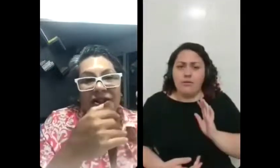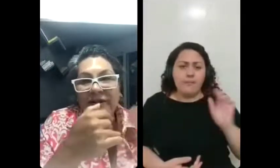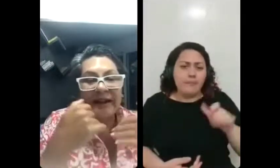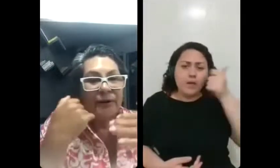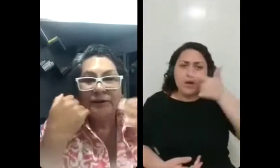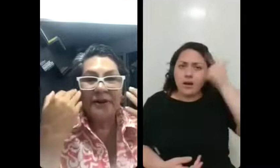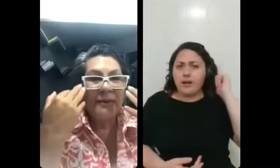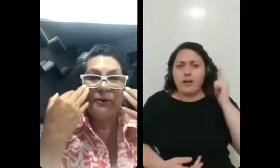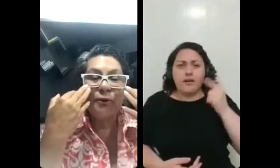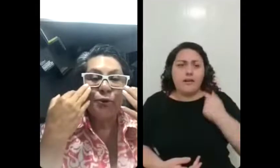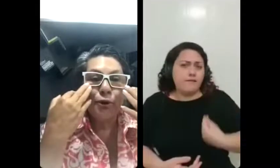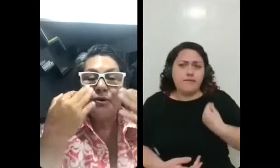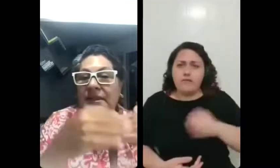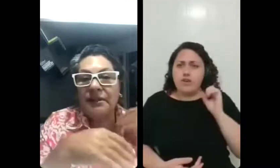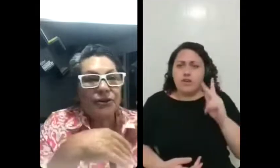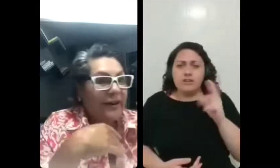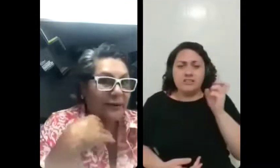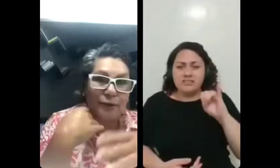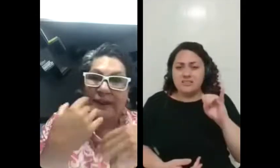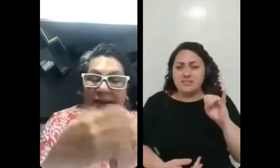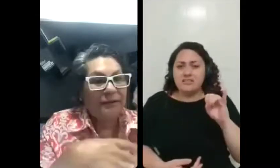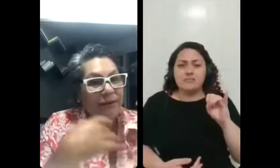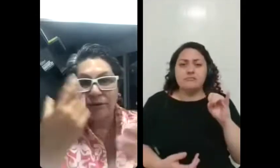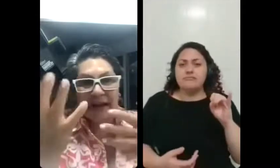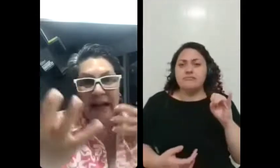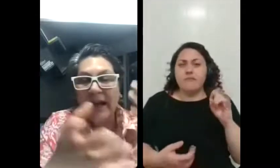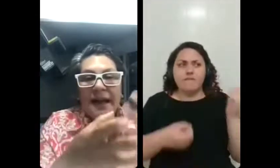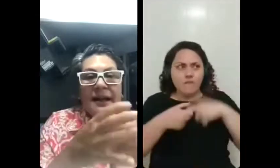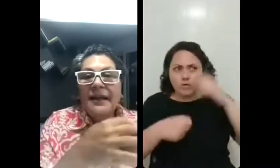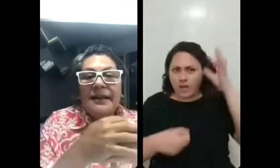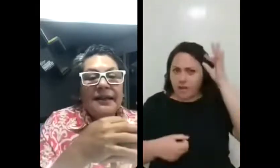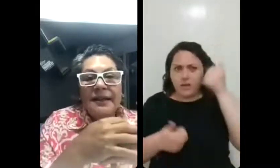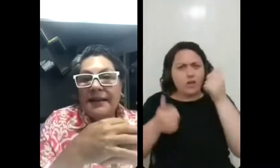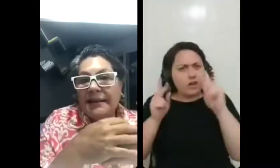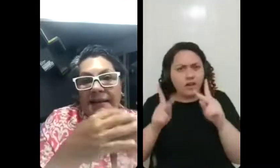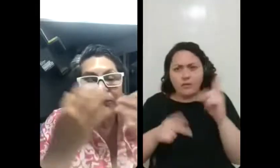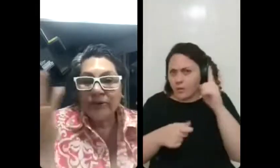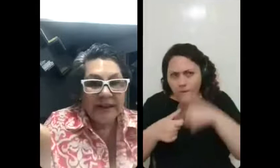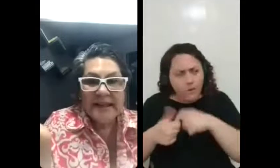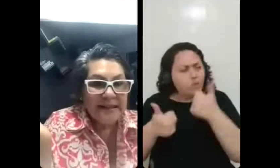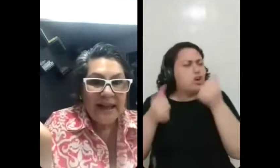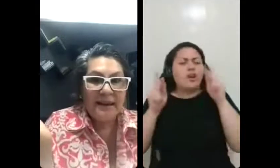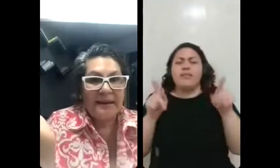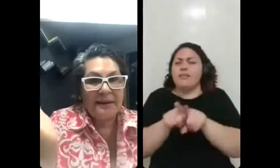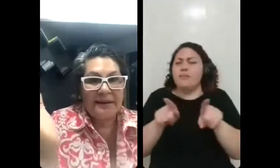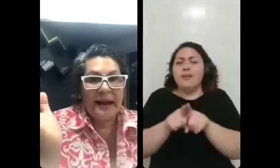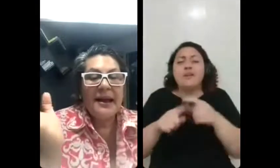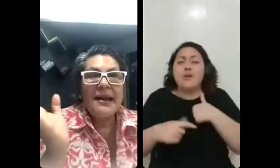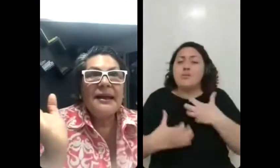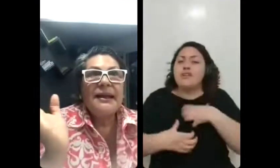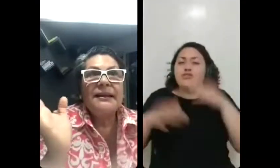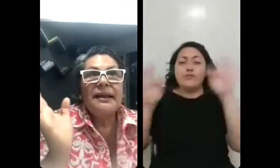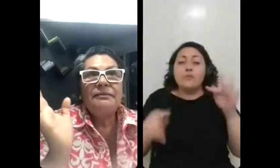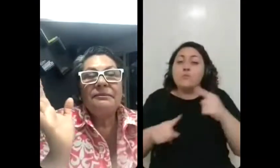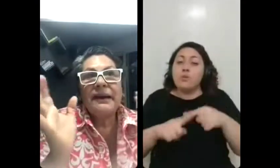Se tiver que voltar o cabelo, voltou. Se tiver que voltar, não vai voltar. E eu tô feliz assim, né?